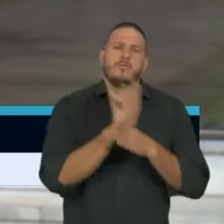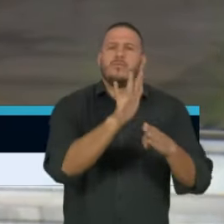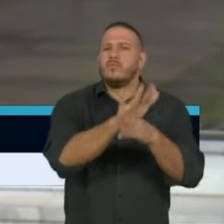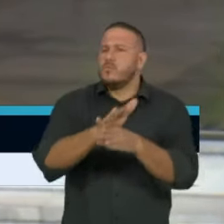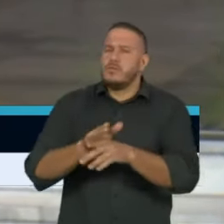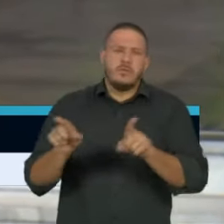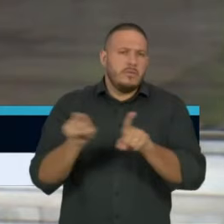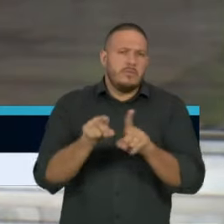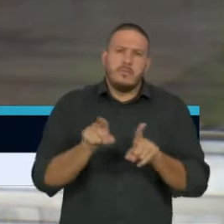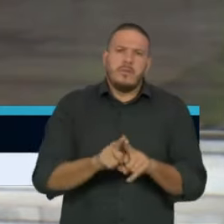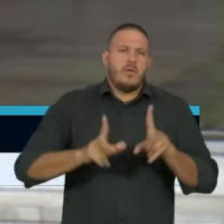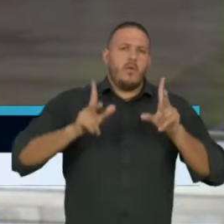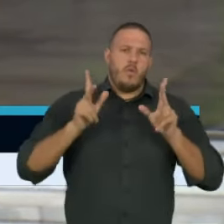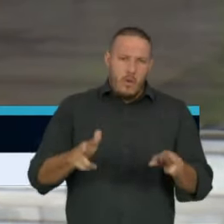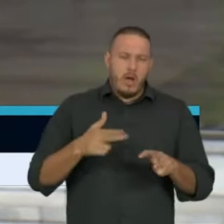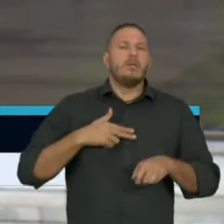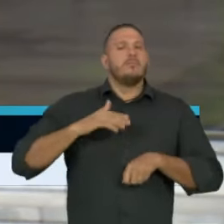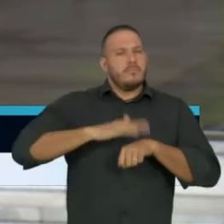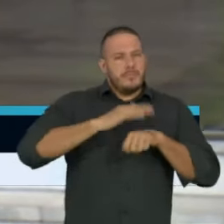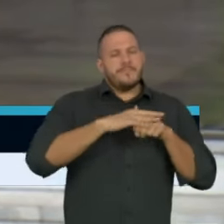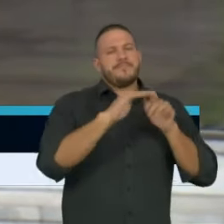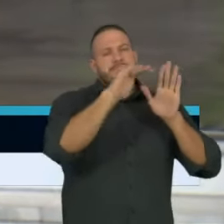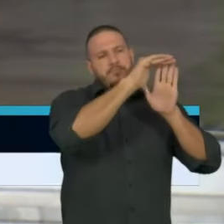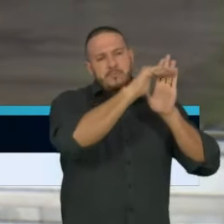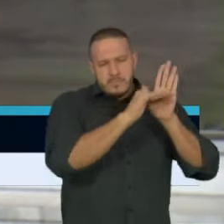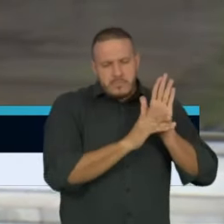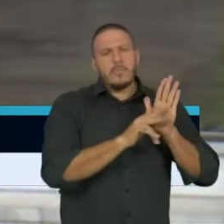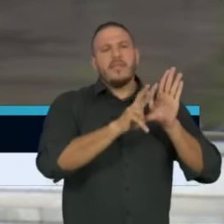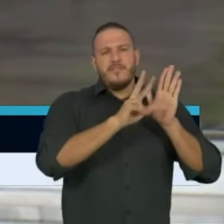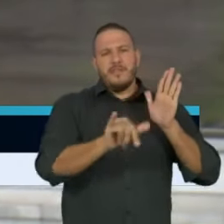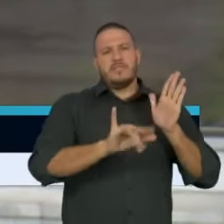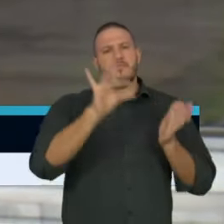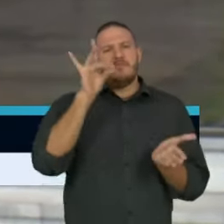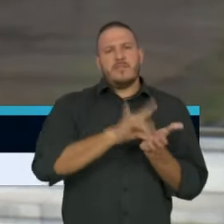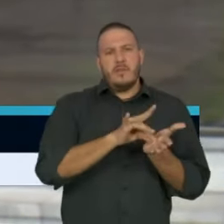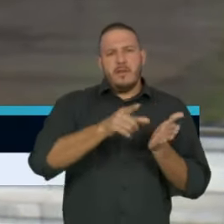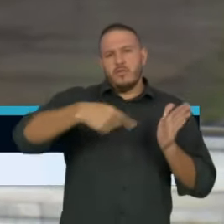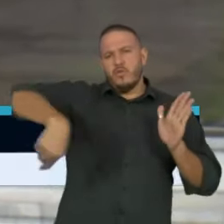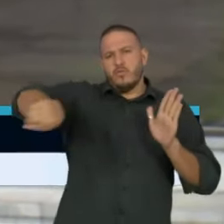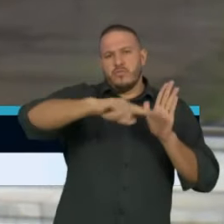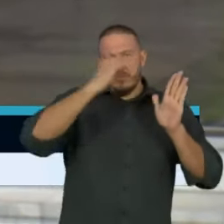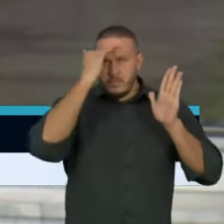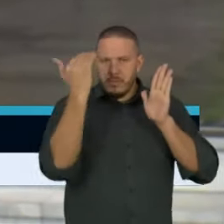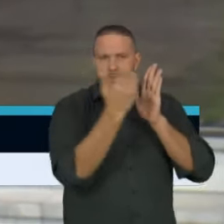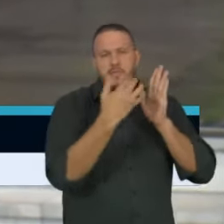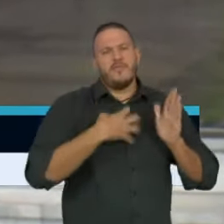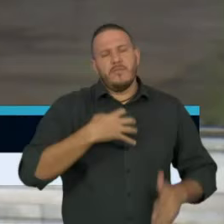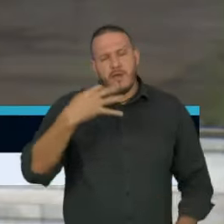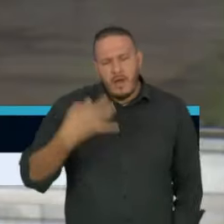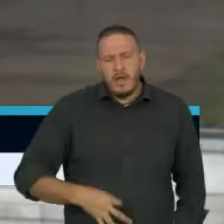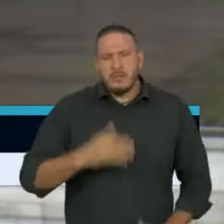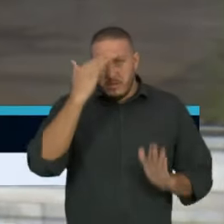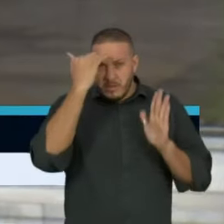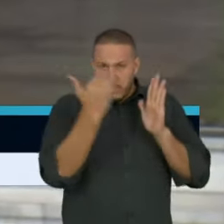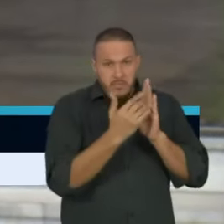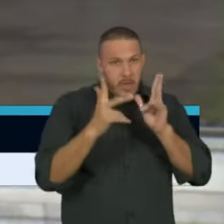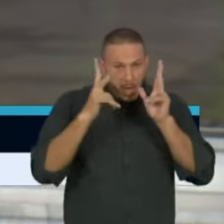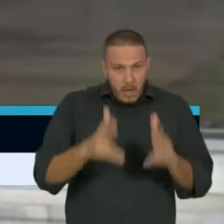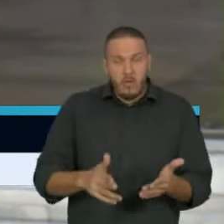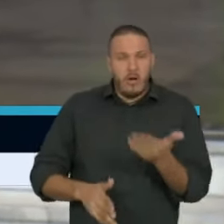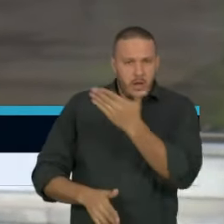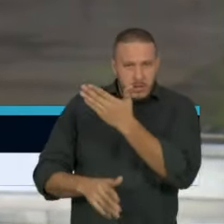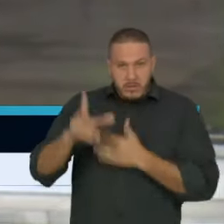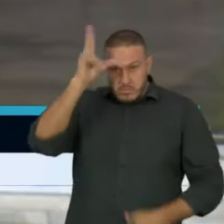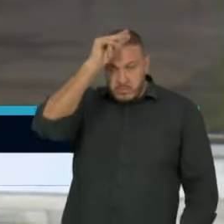sentido para que essa medida seja aplicada e obedecida corretamente. sigam o exemplo do Bruno